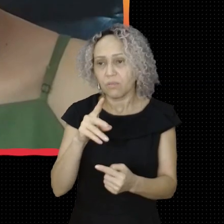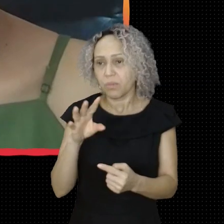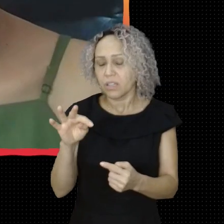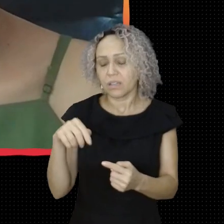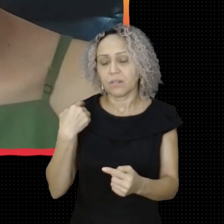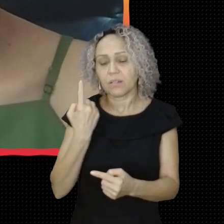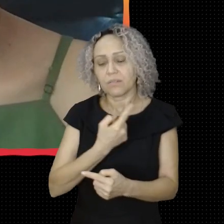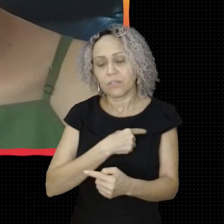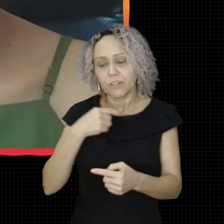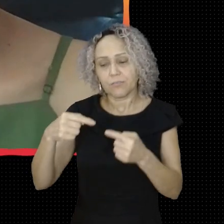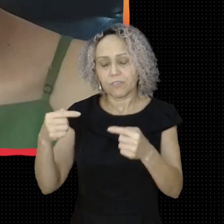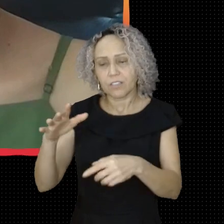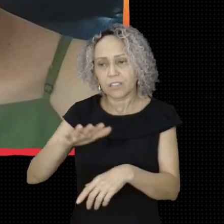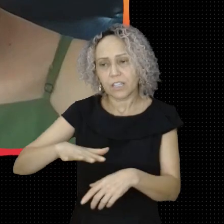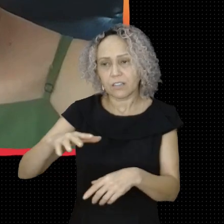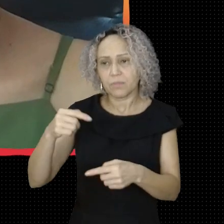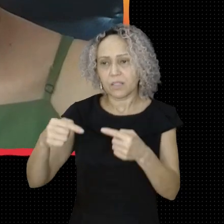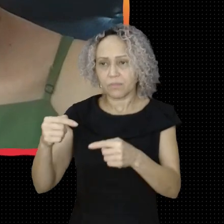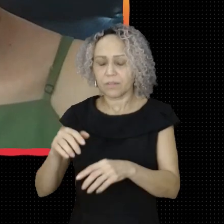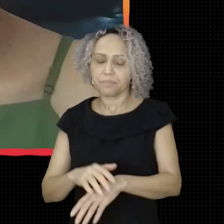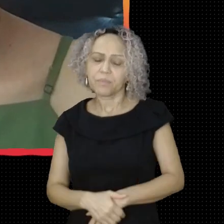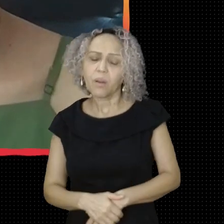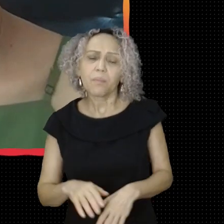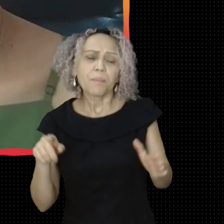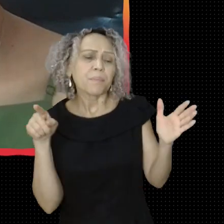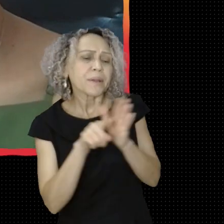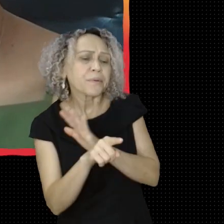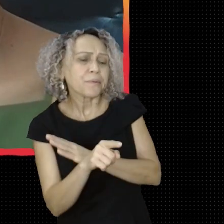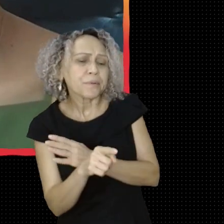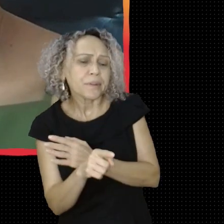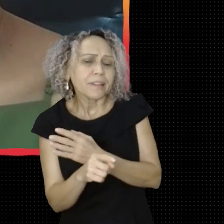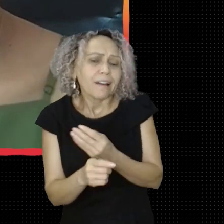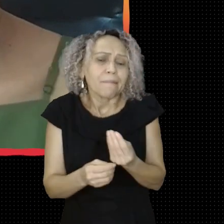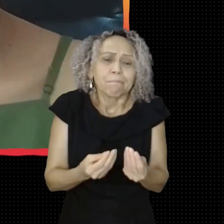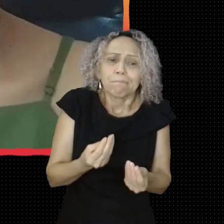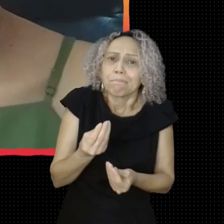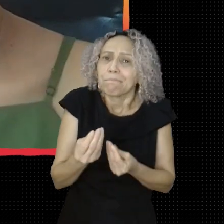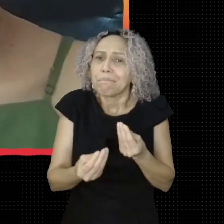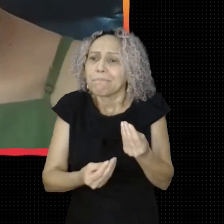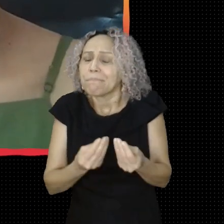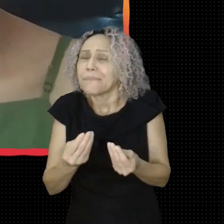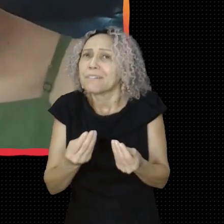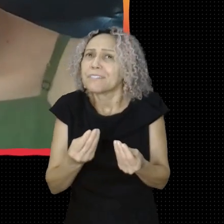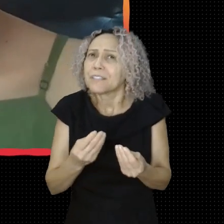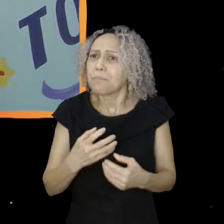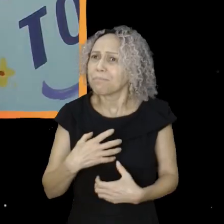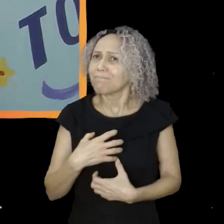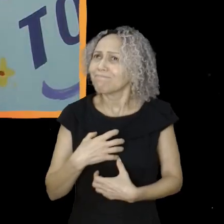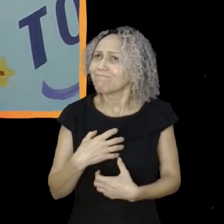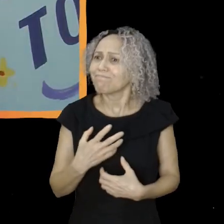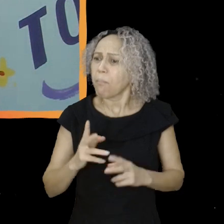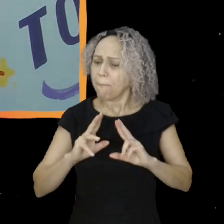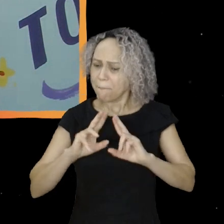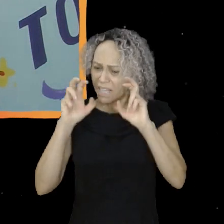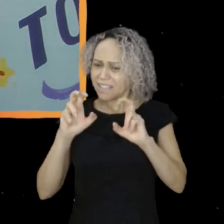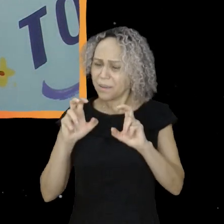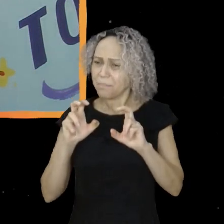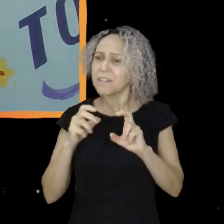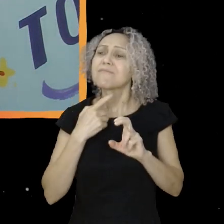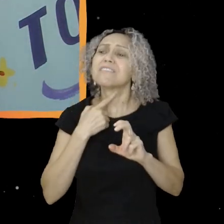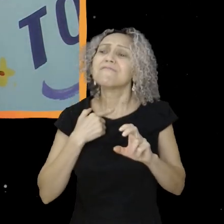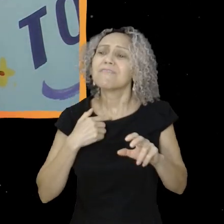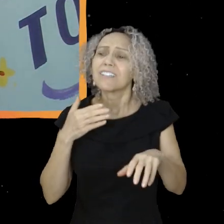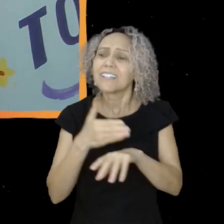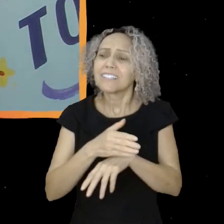Agora a gente quer saber como surgiu essa aptidão de militantes, se foi na infância, se foi com os pais, se foi na escola mesmo. Olha, eu não sei.